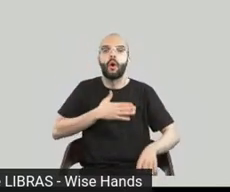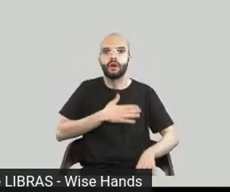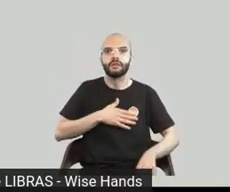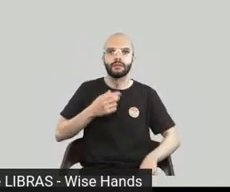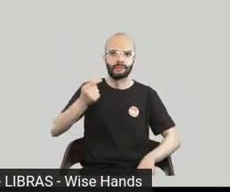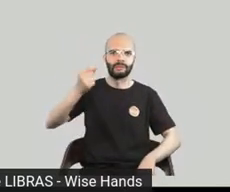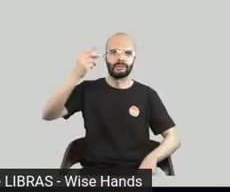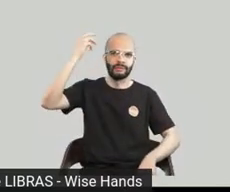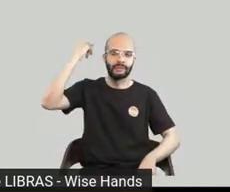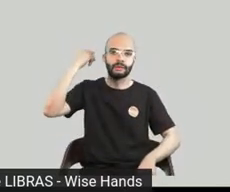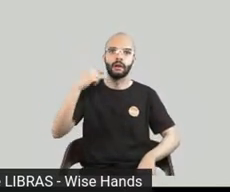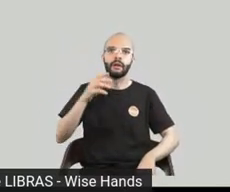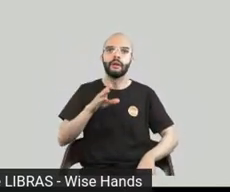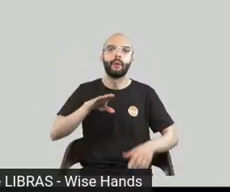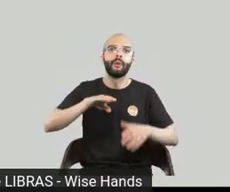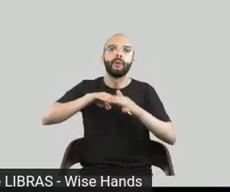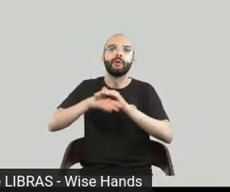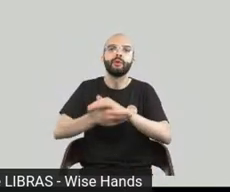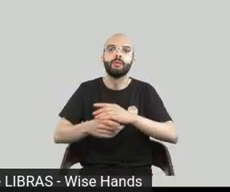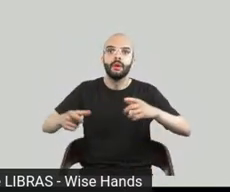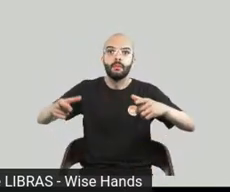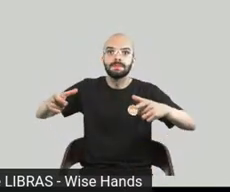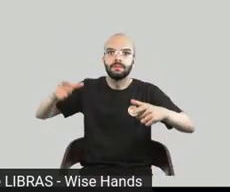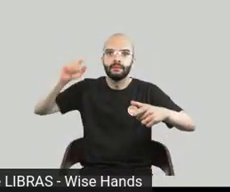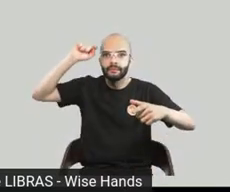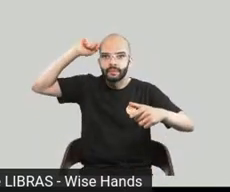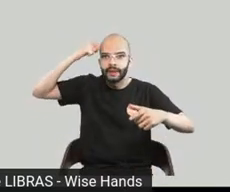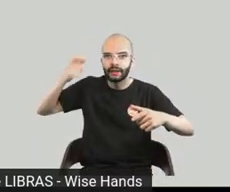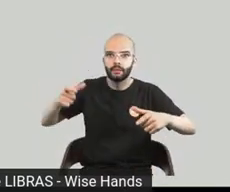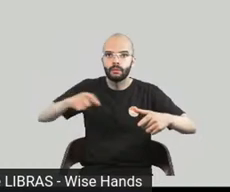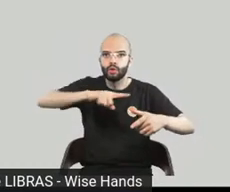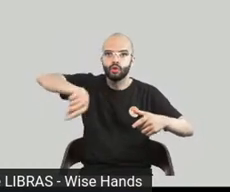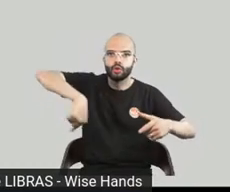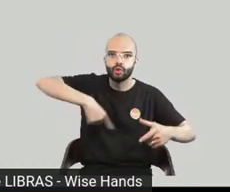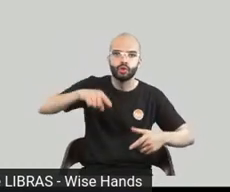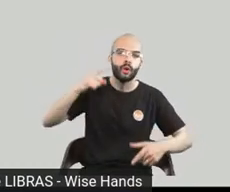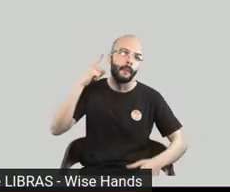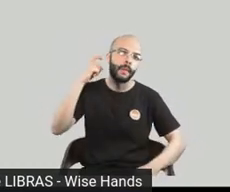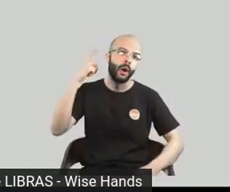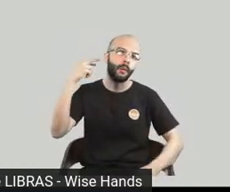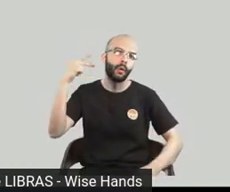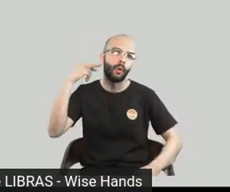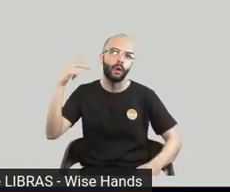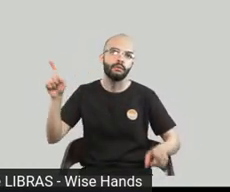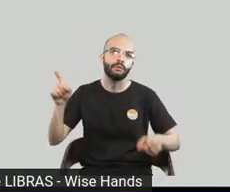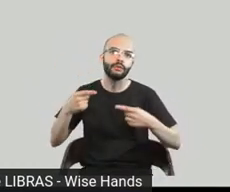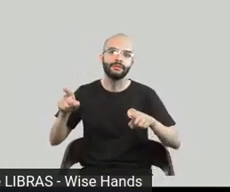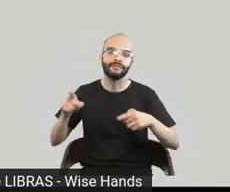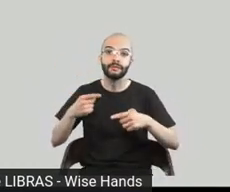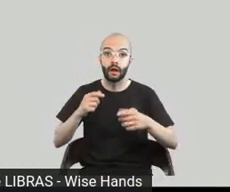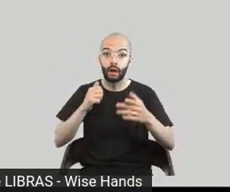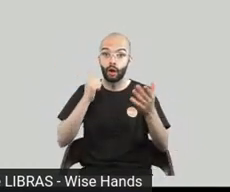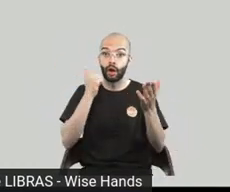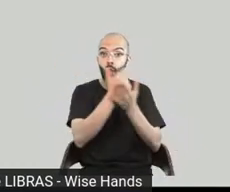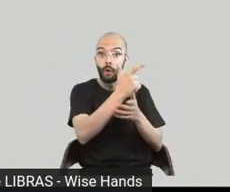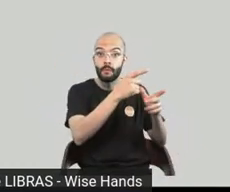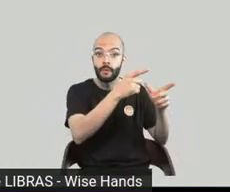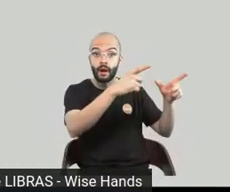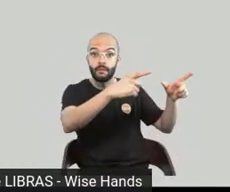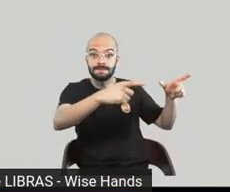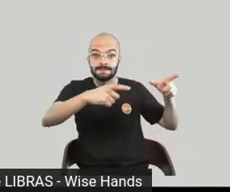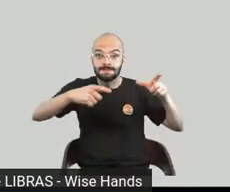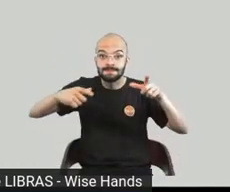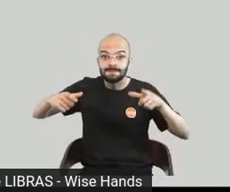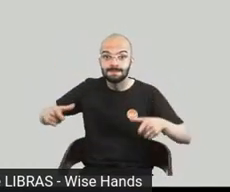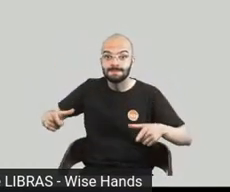né então o vinil o disco de vinil ele sempre foi pra gente quando tá comprando o disco de vinil é como se você estivesse adquirindo direto